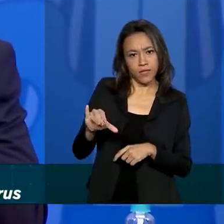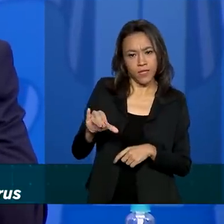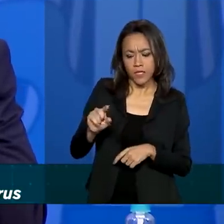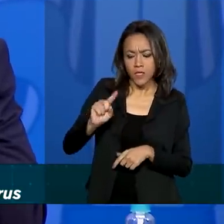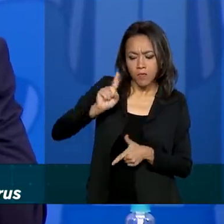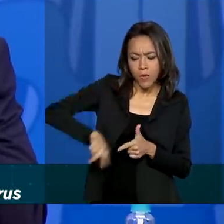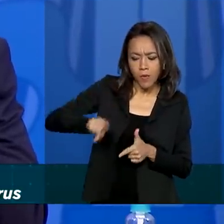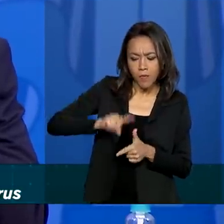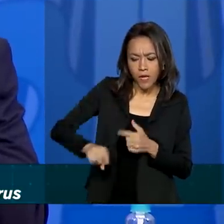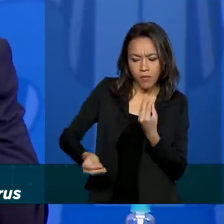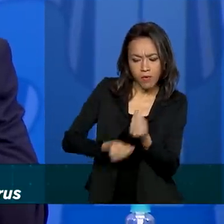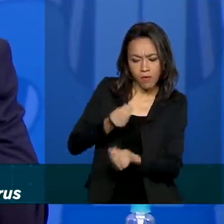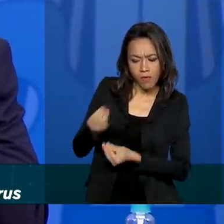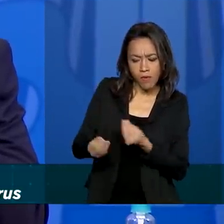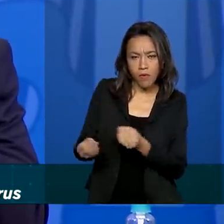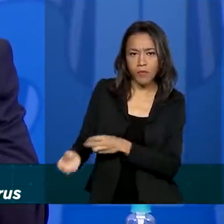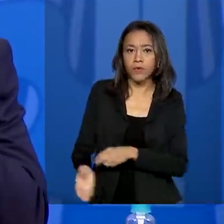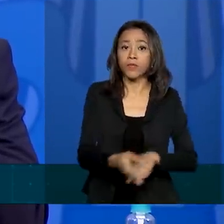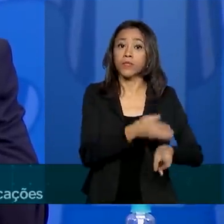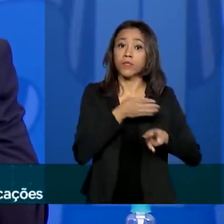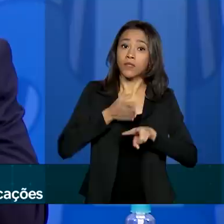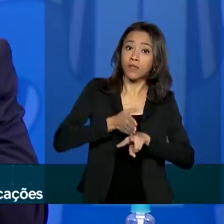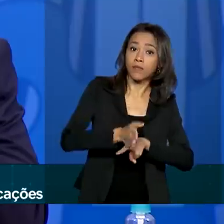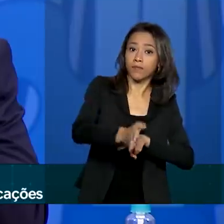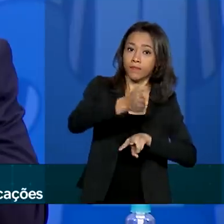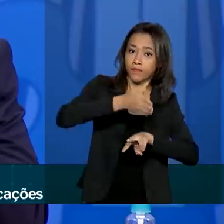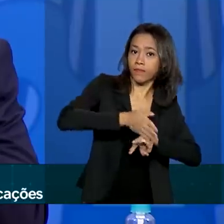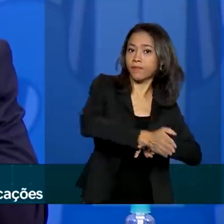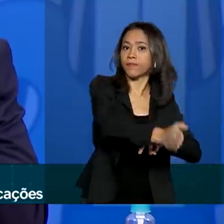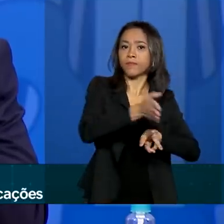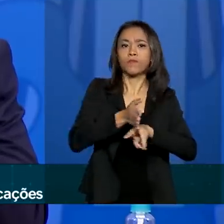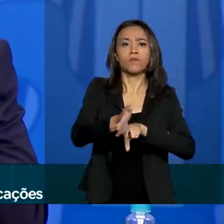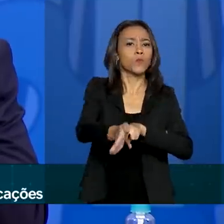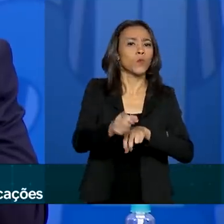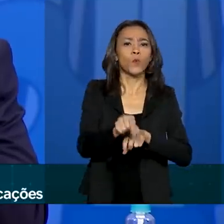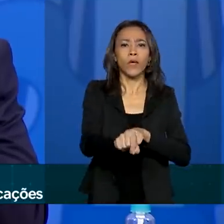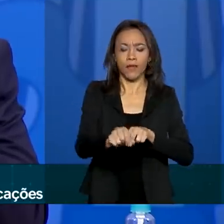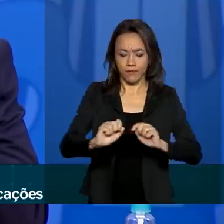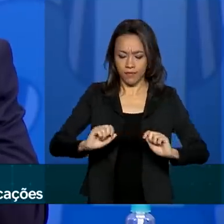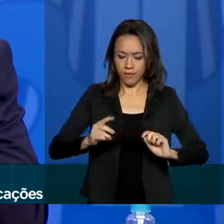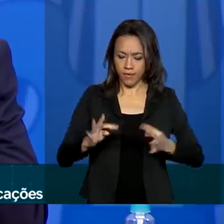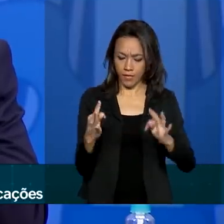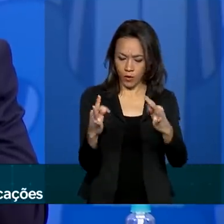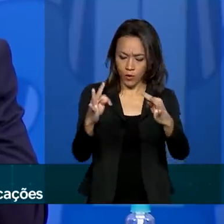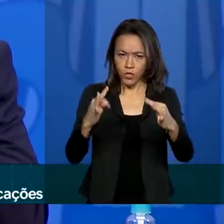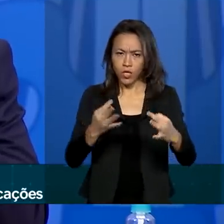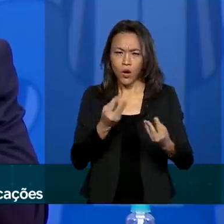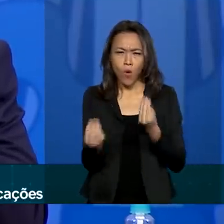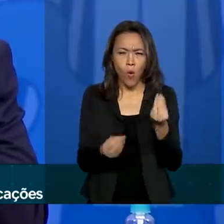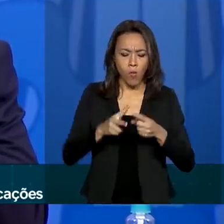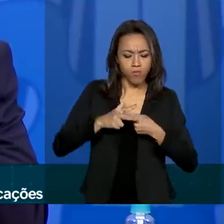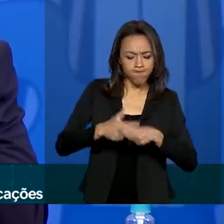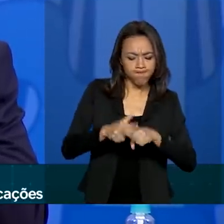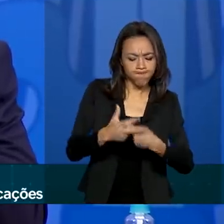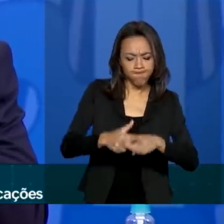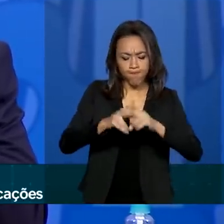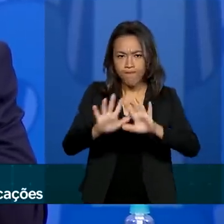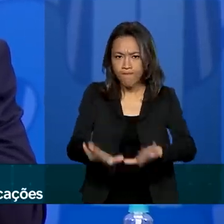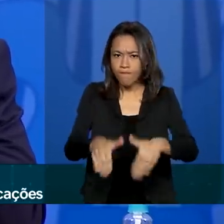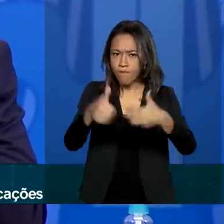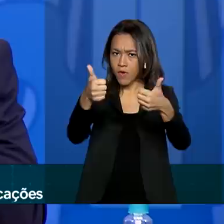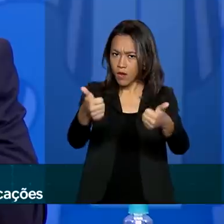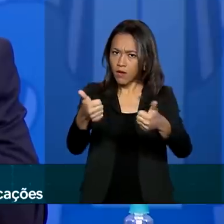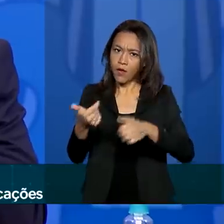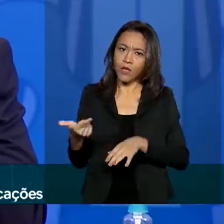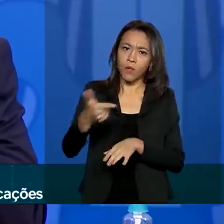do problema e duas frentes, uma em tecnologia, como melhorar, por exemplo, os nossos equipamentos e etc.